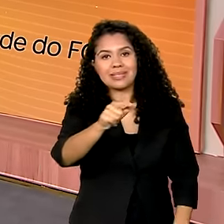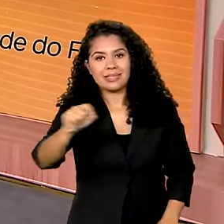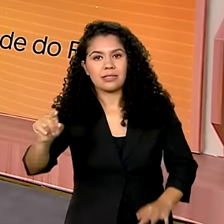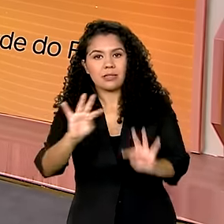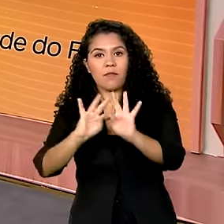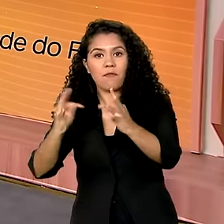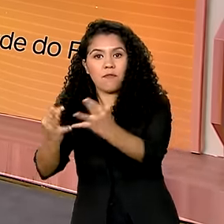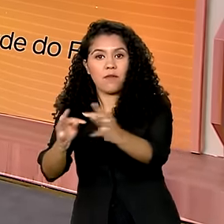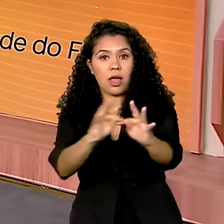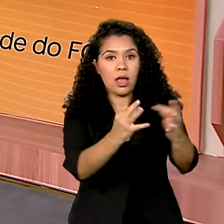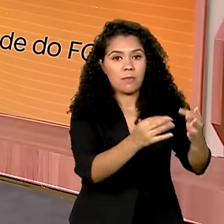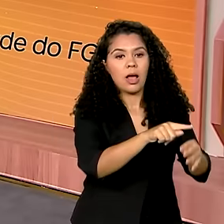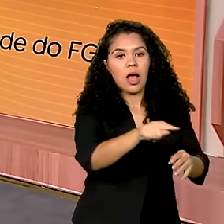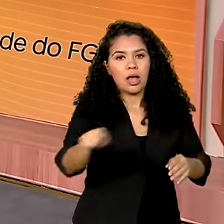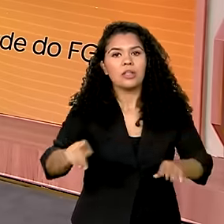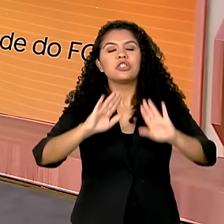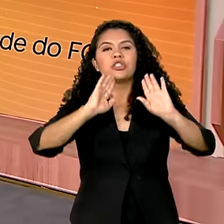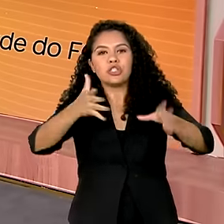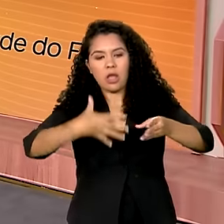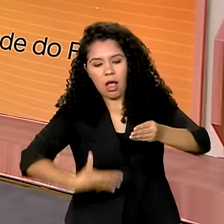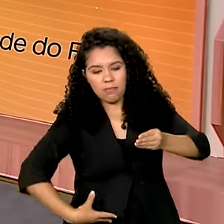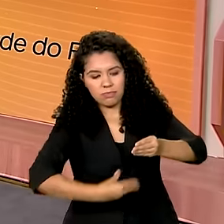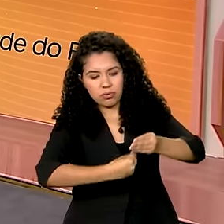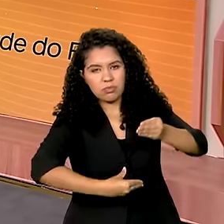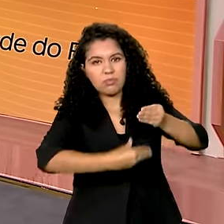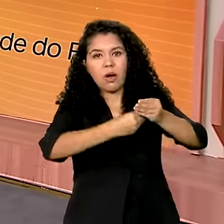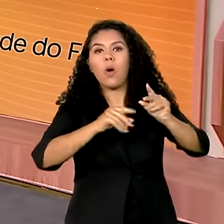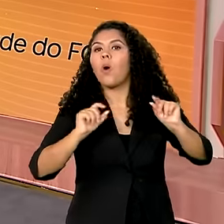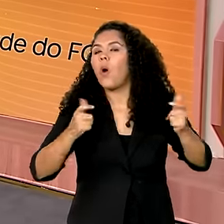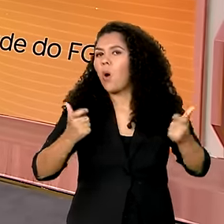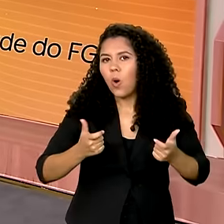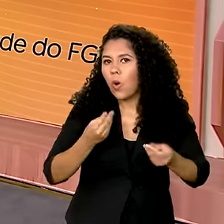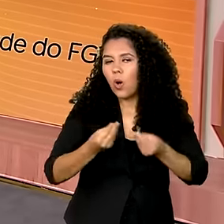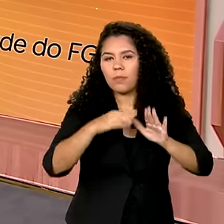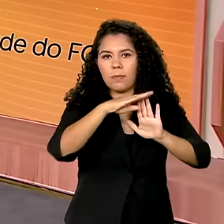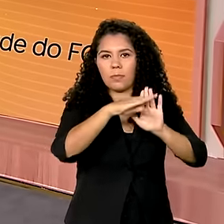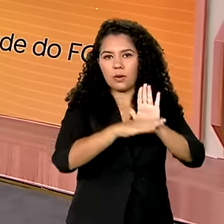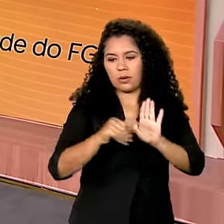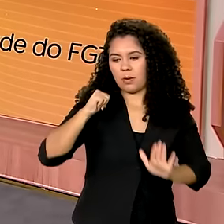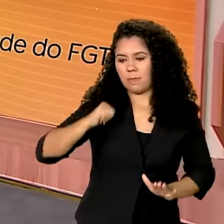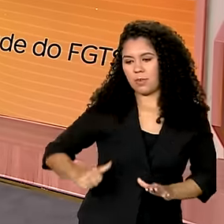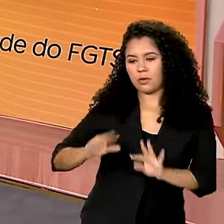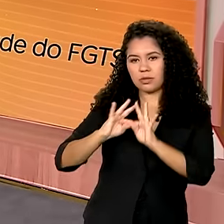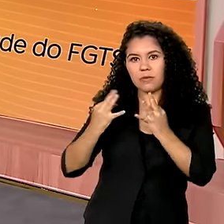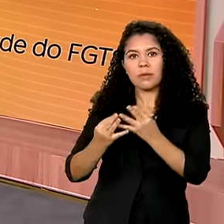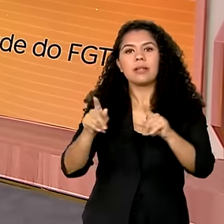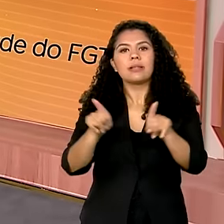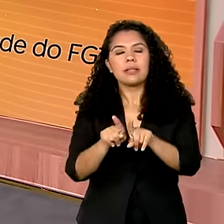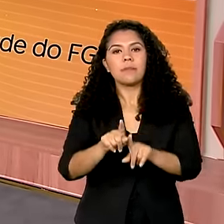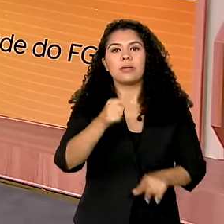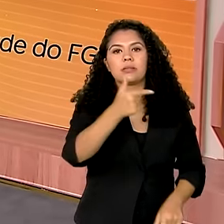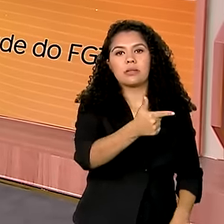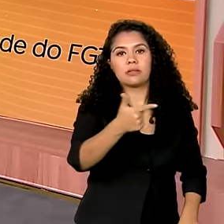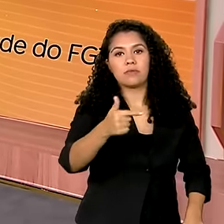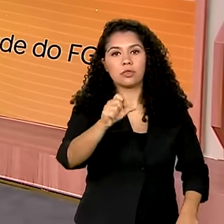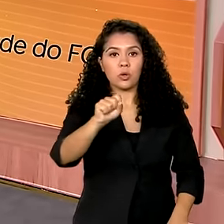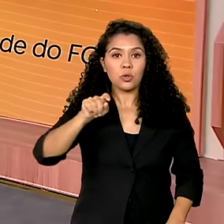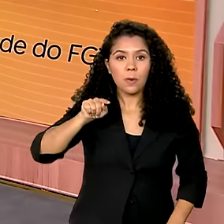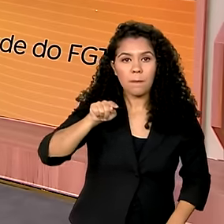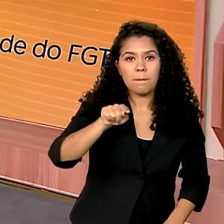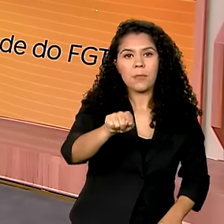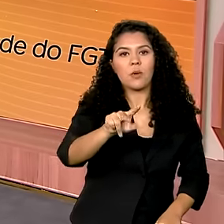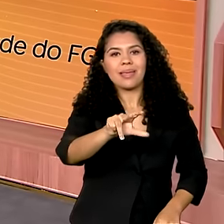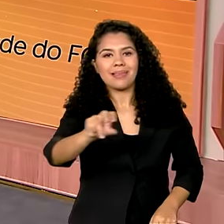famílias foram acrescentadas no Bolsa Família e 228 mil e 500 trabalhadores